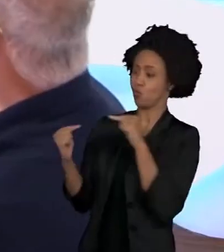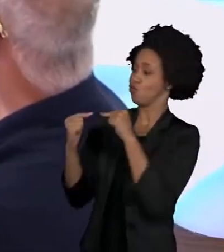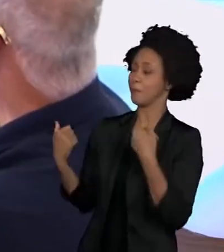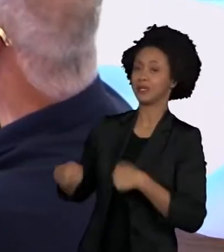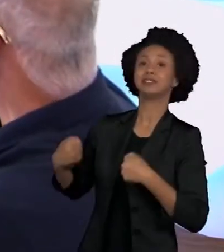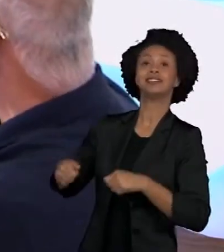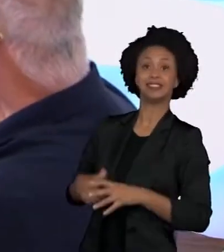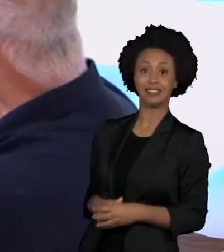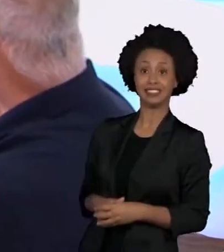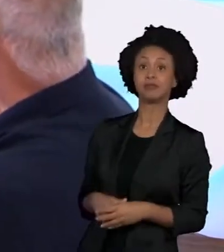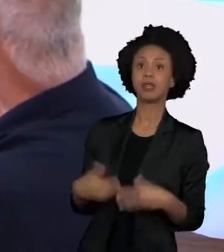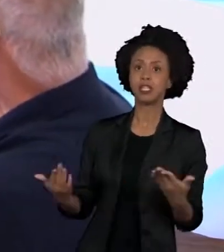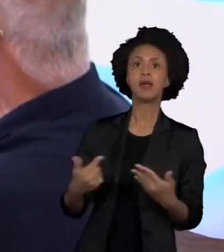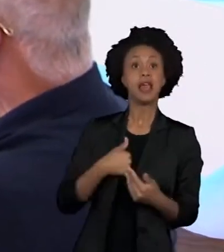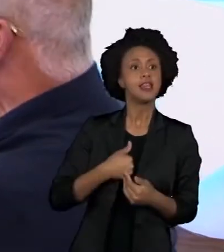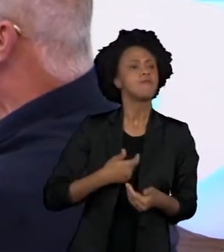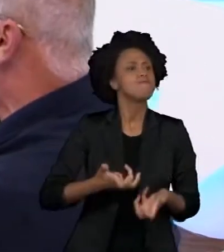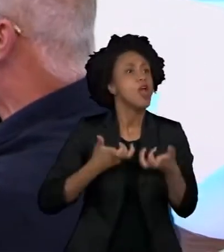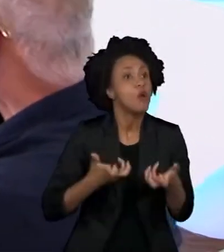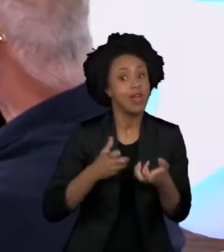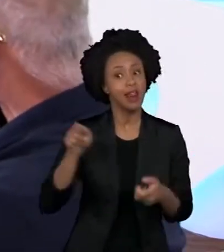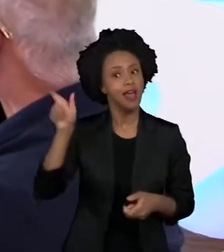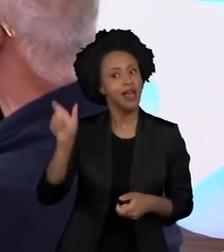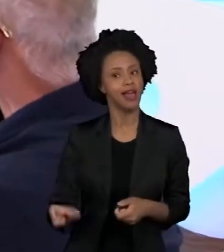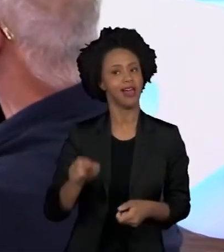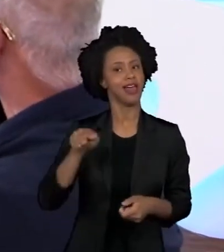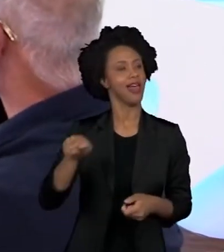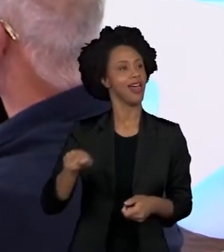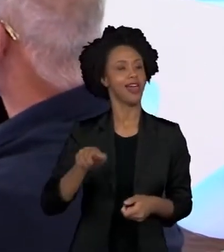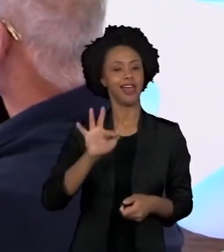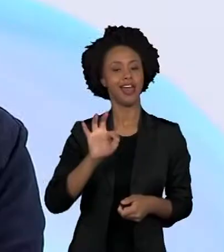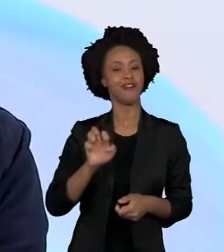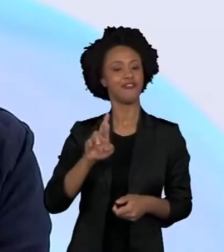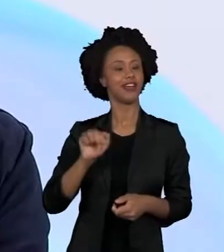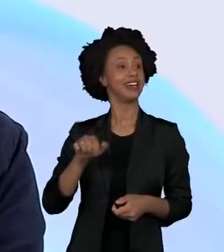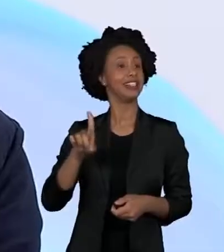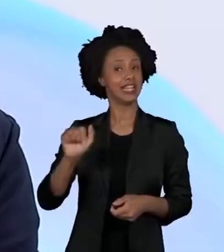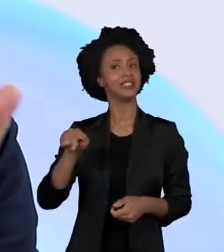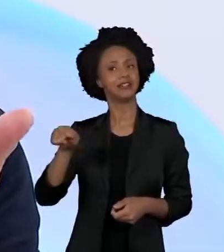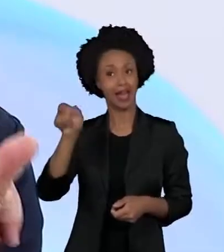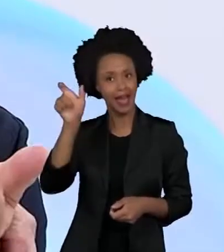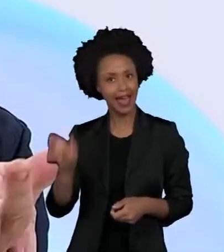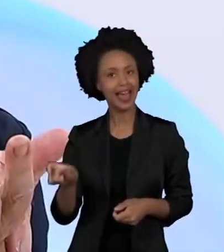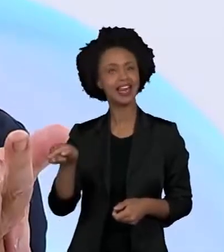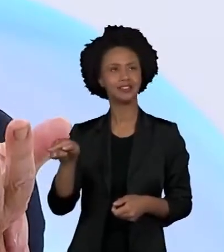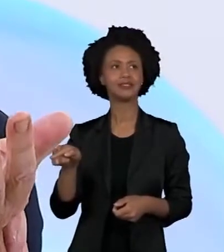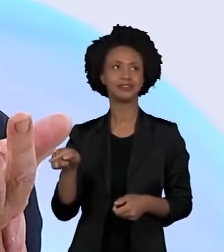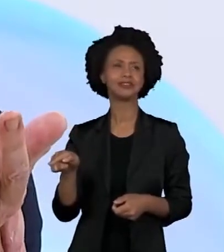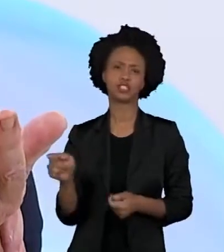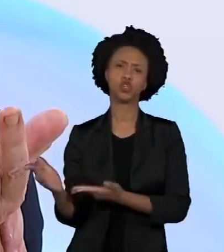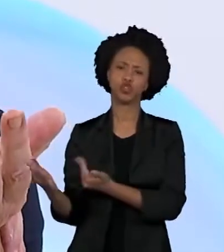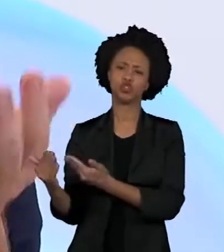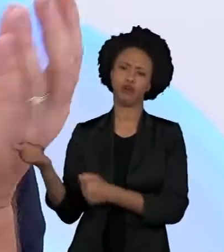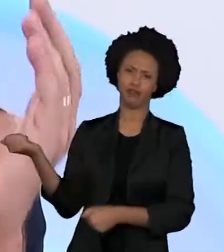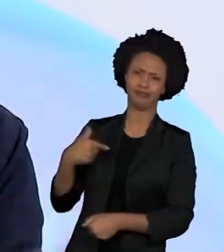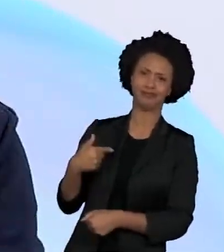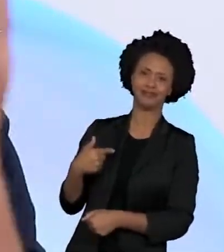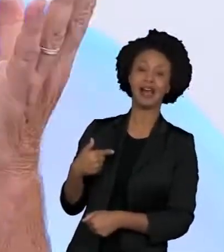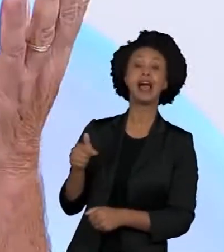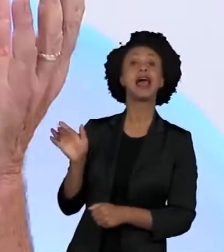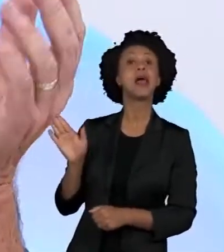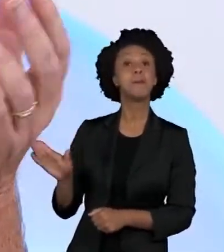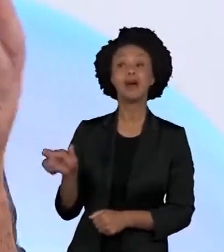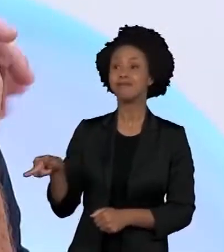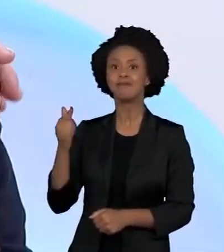Então, quando eu briguei muito pela Fernanda, porque eu sabia que ela, apesar de ser uma geração muito mais jovem, ela ia